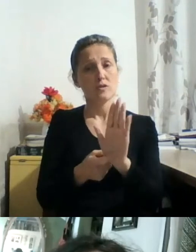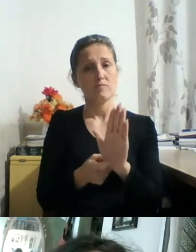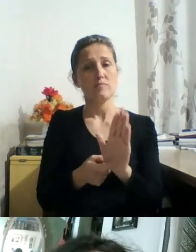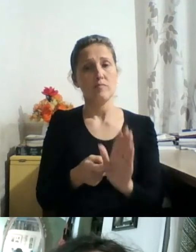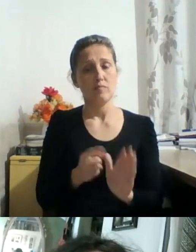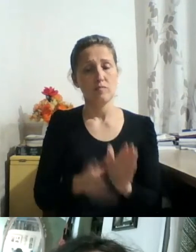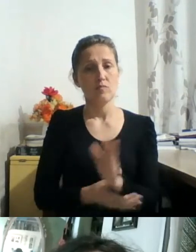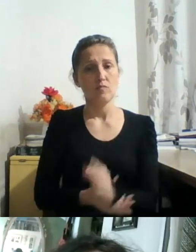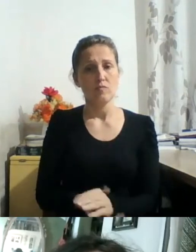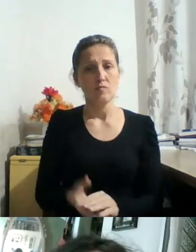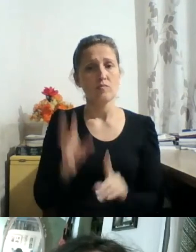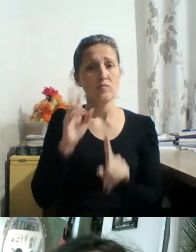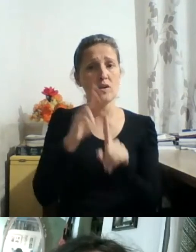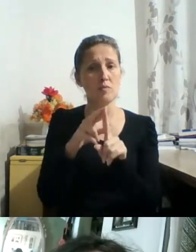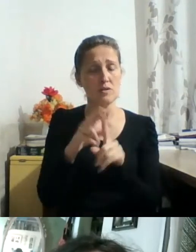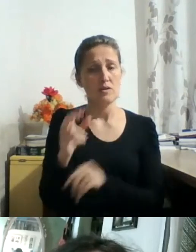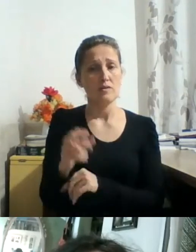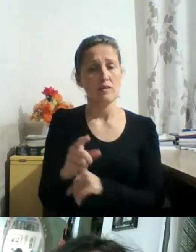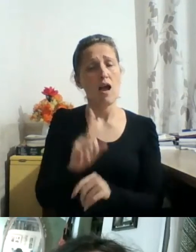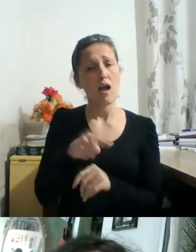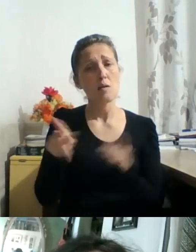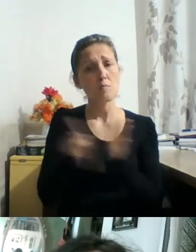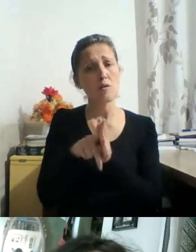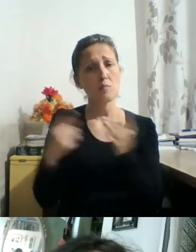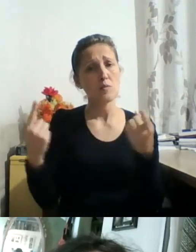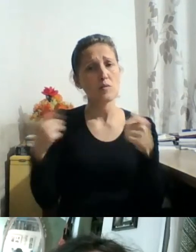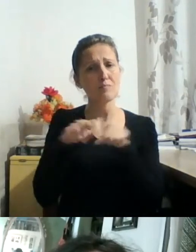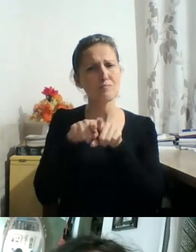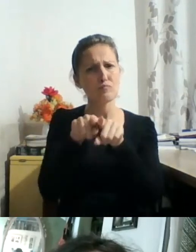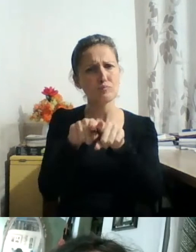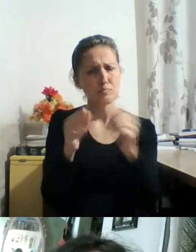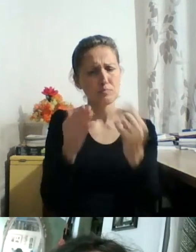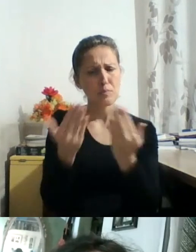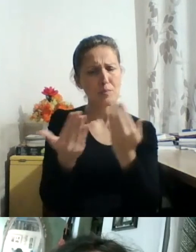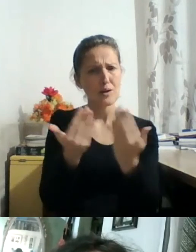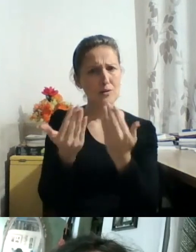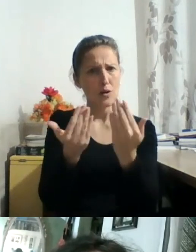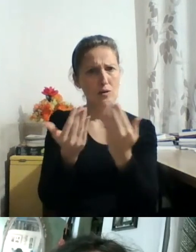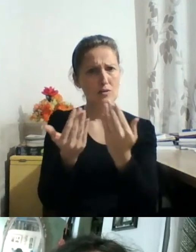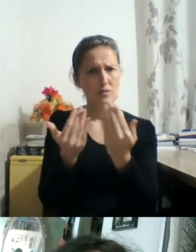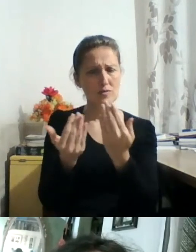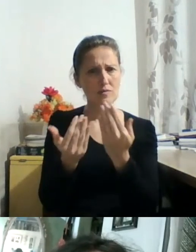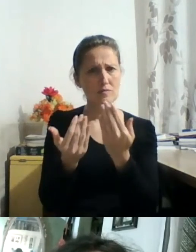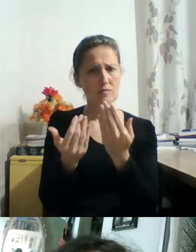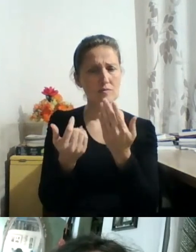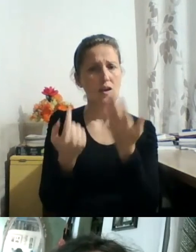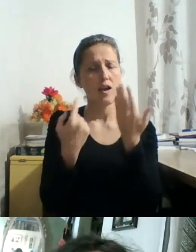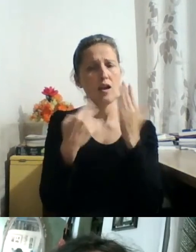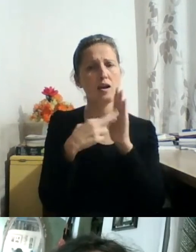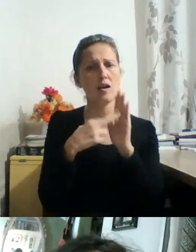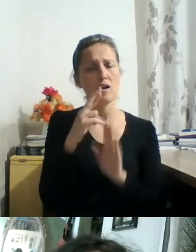falar que esse é o grande paradoxo da fotografia, que é a representação, mas a